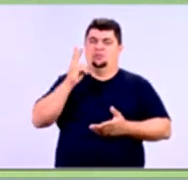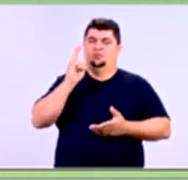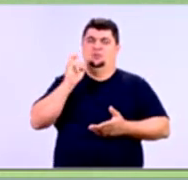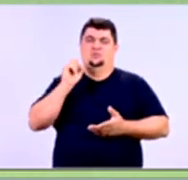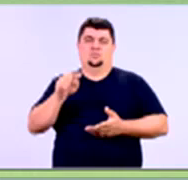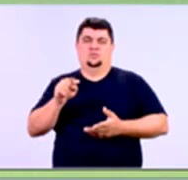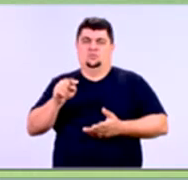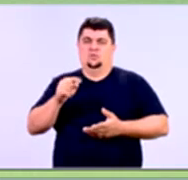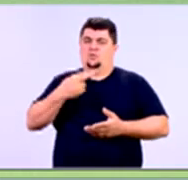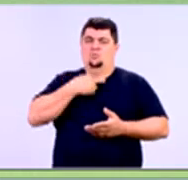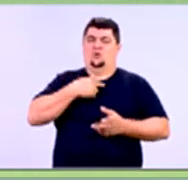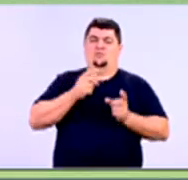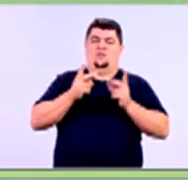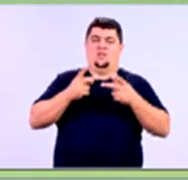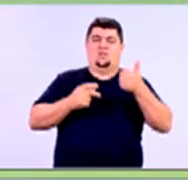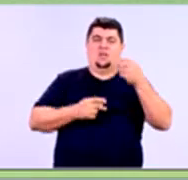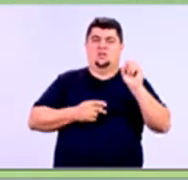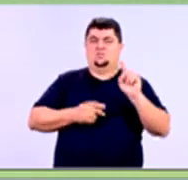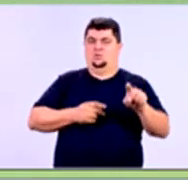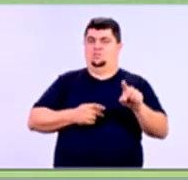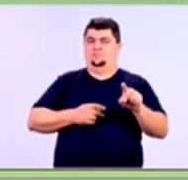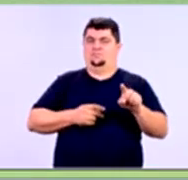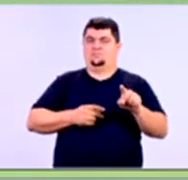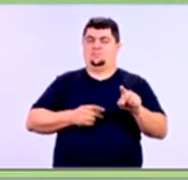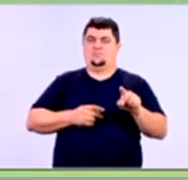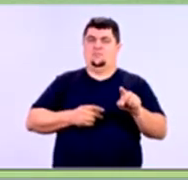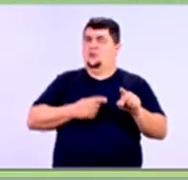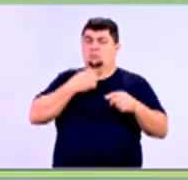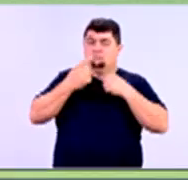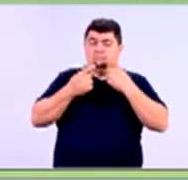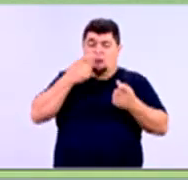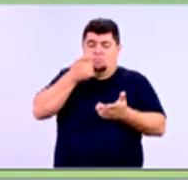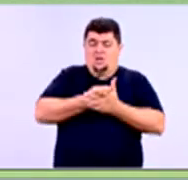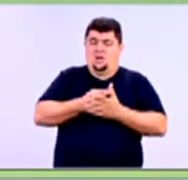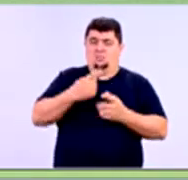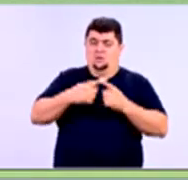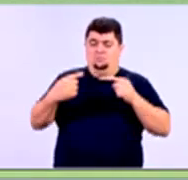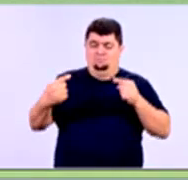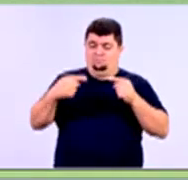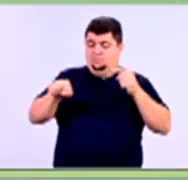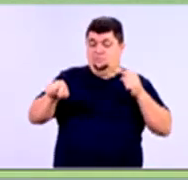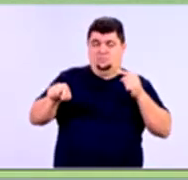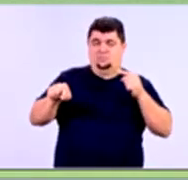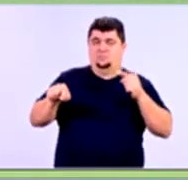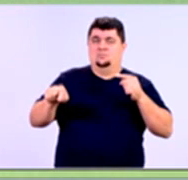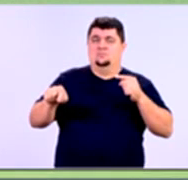ganho R 2.000. Ninguém pode me vender uma coisa que vai ter uma parcela de R$ 10.000 por mês. Não tem proporção entre a minha renda